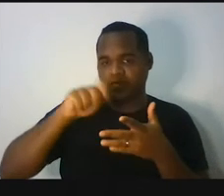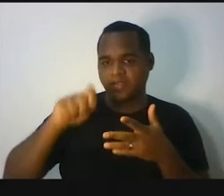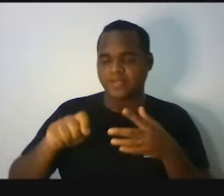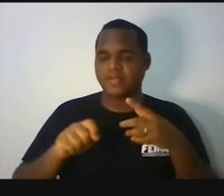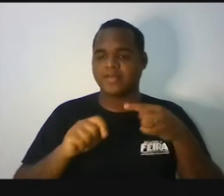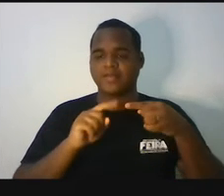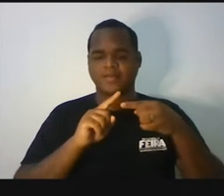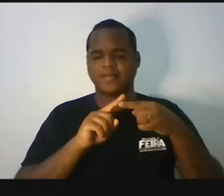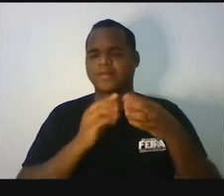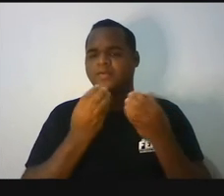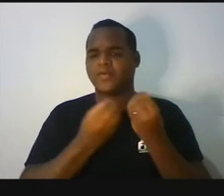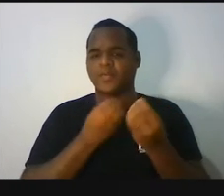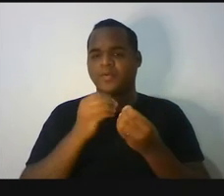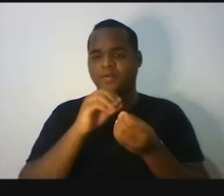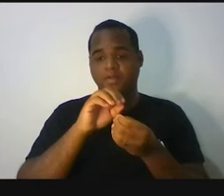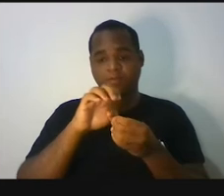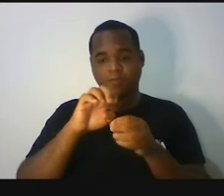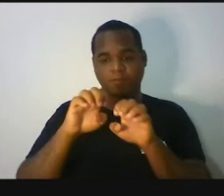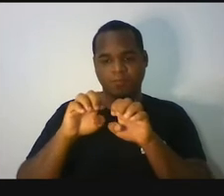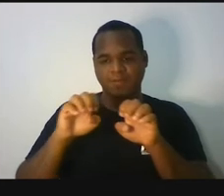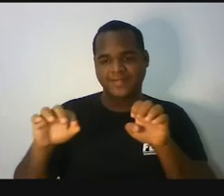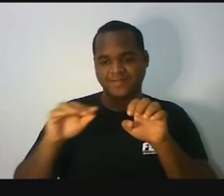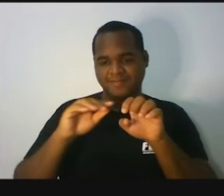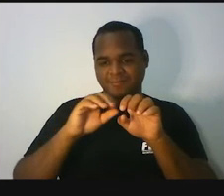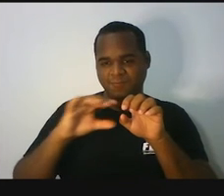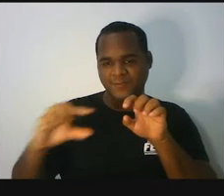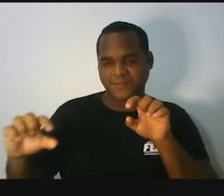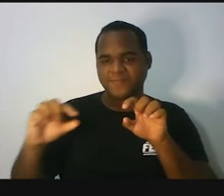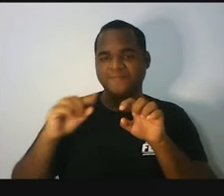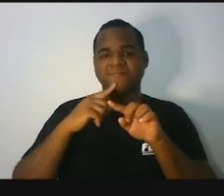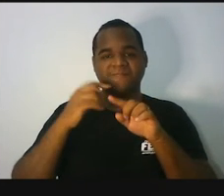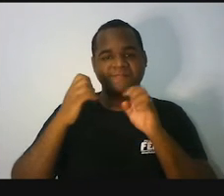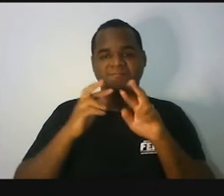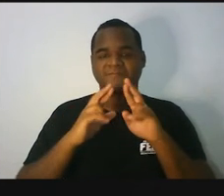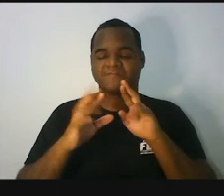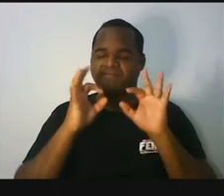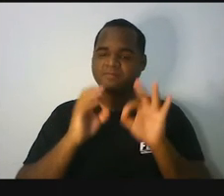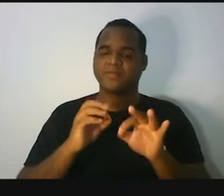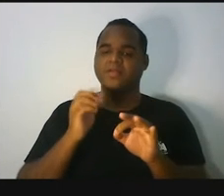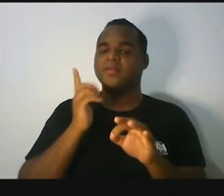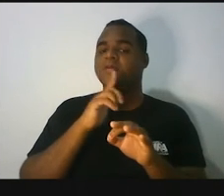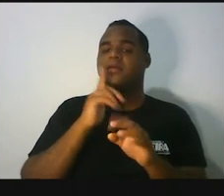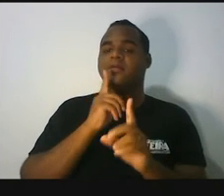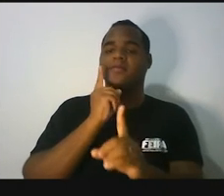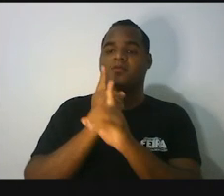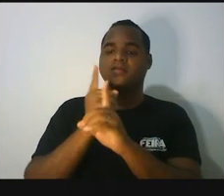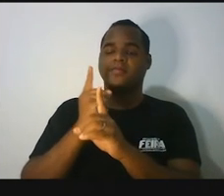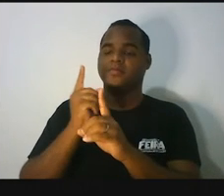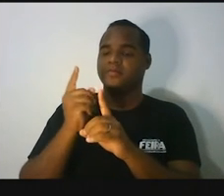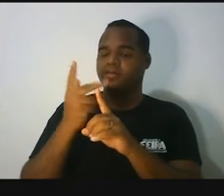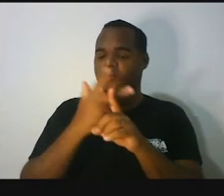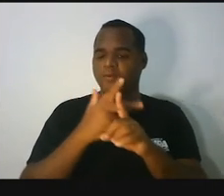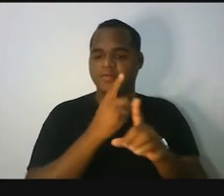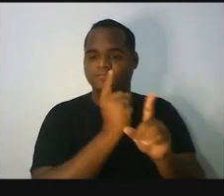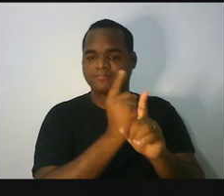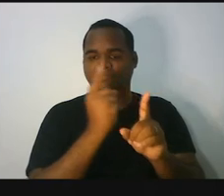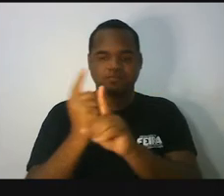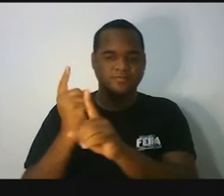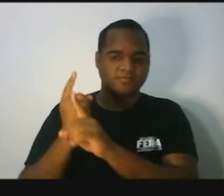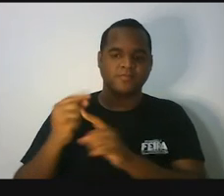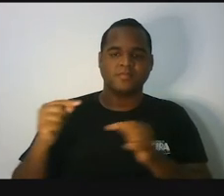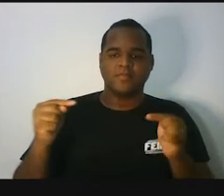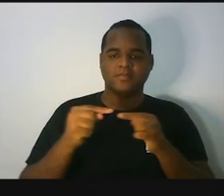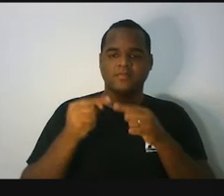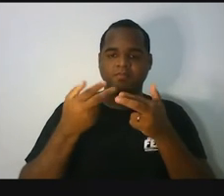Vamos resolver essa equação e vamos achar aquilo que está sendo procurado na situação. Tudo bem?